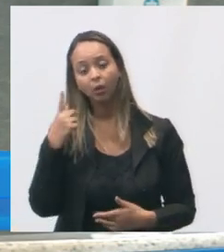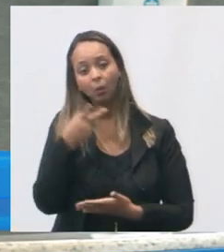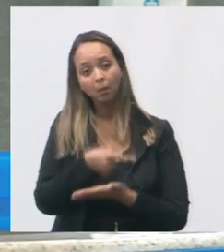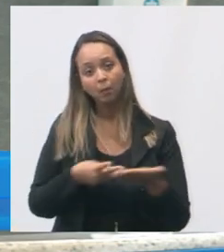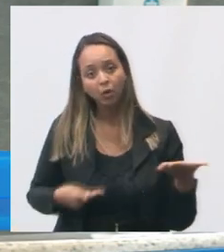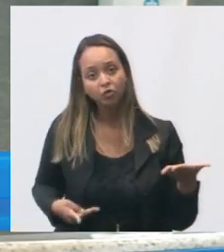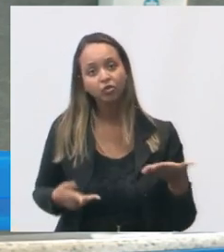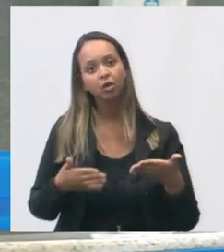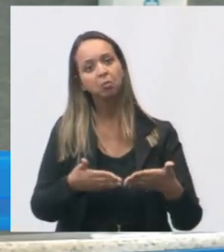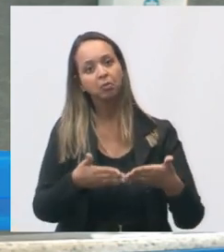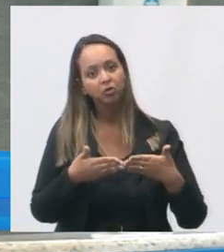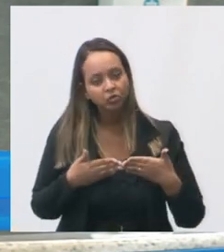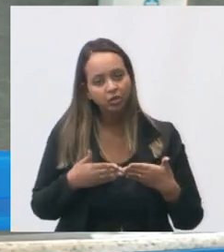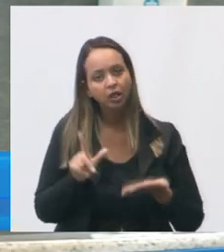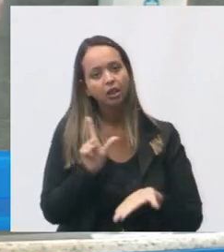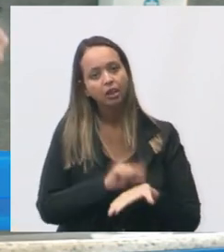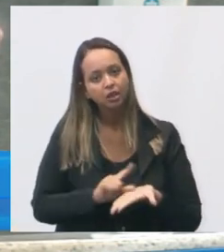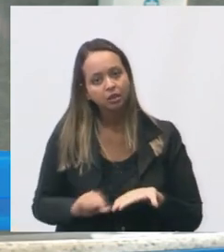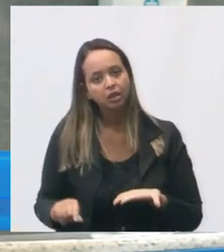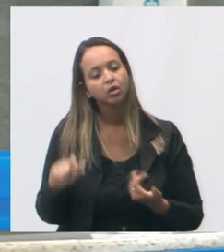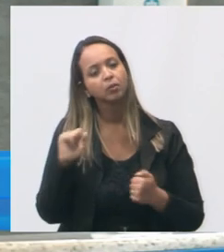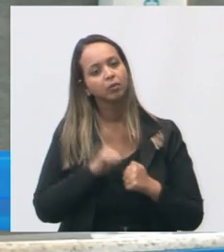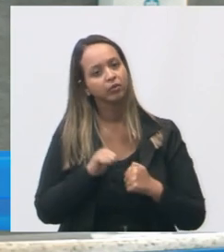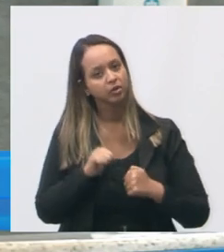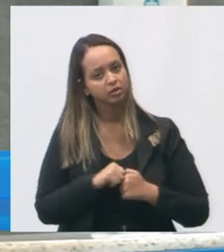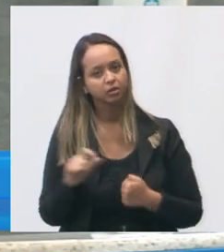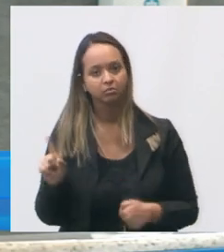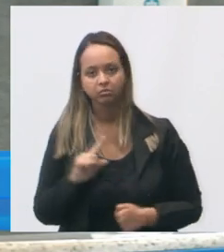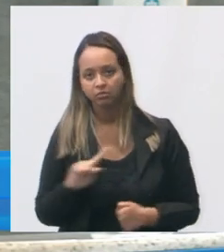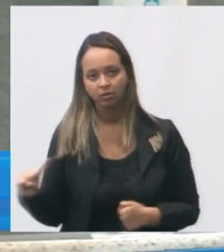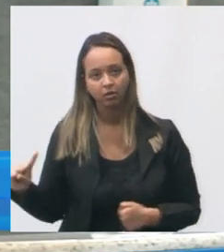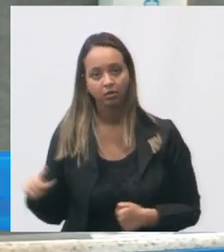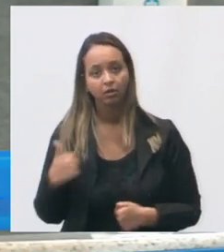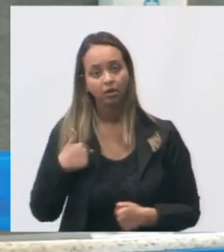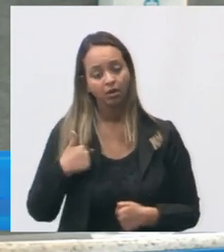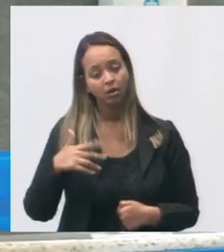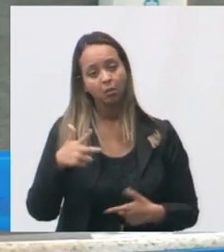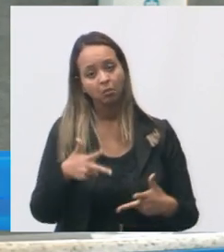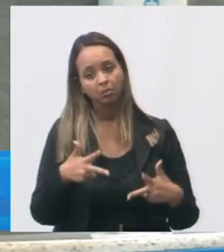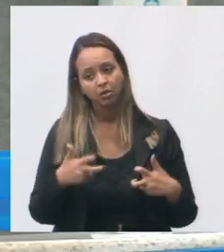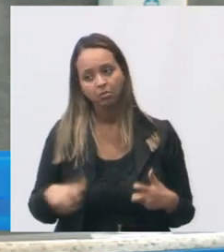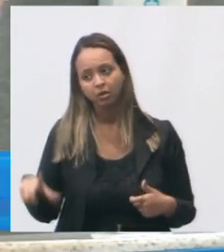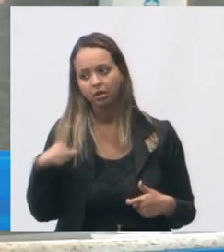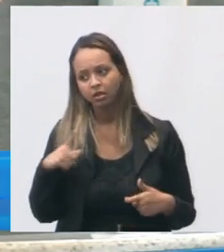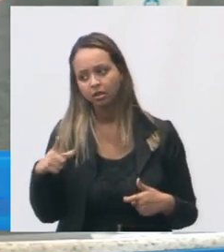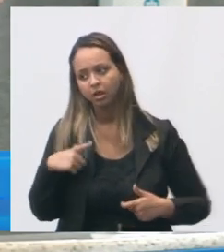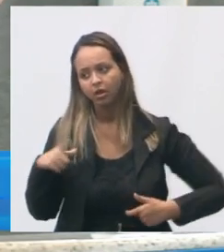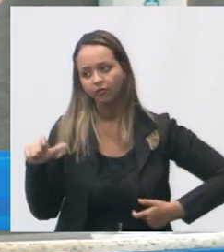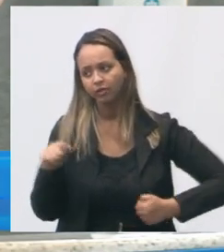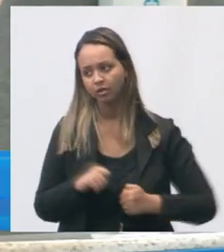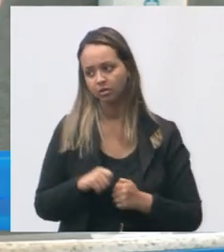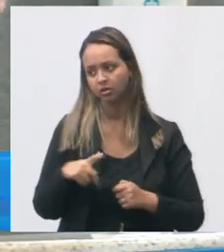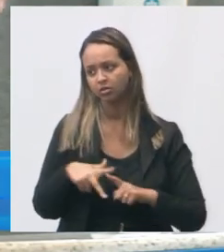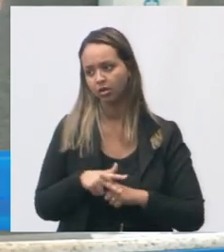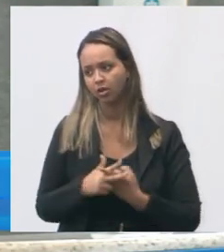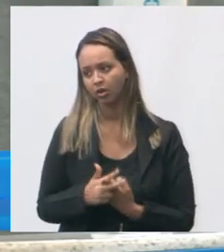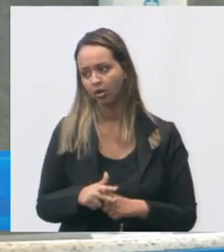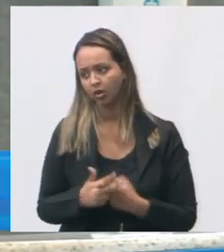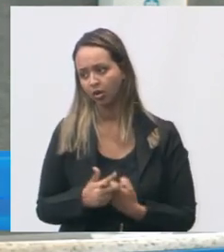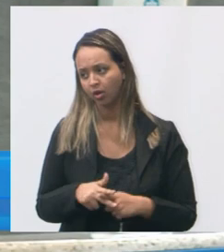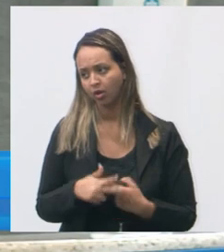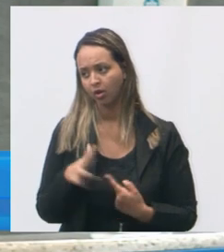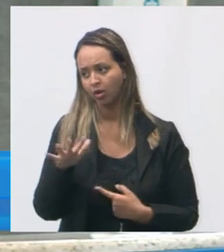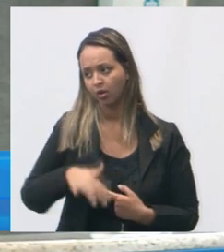licitação sendo executado pelo que eu identifiquei está sendo feita uma reforma da unidade